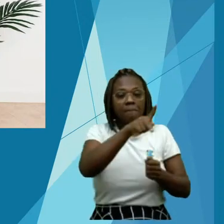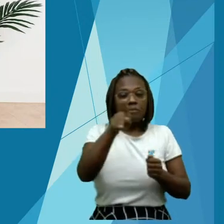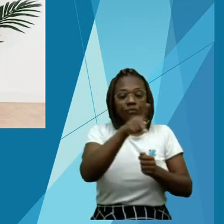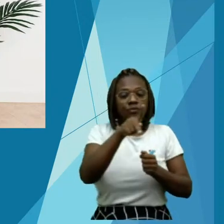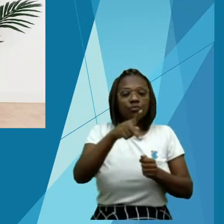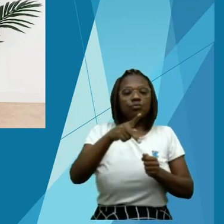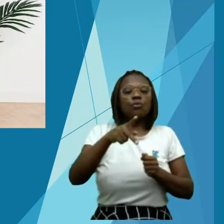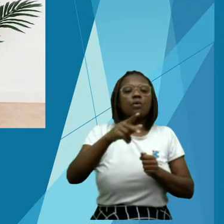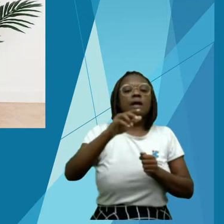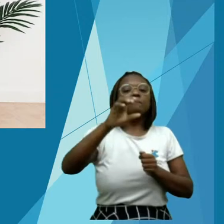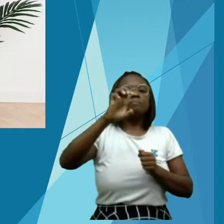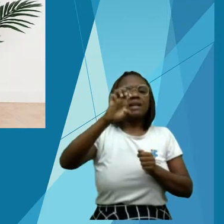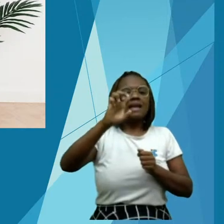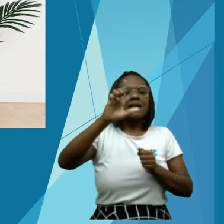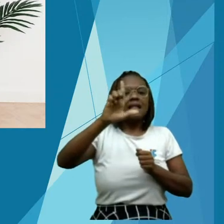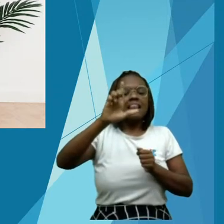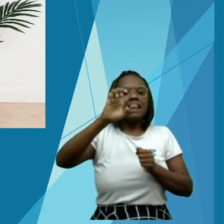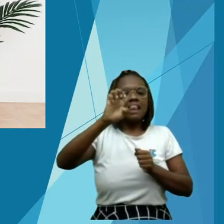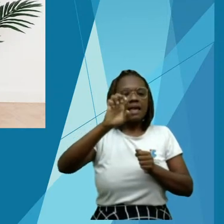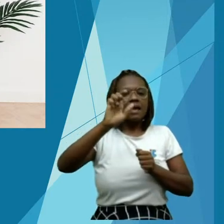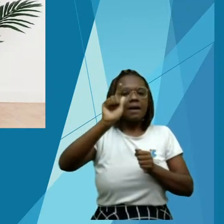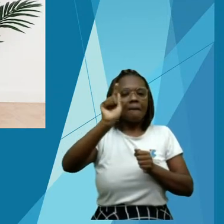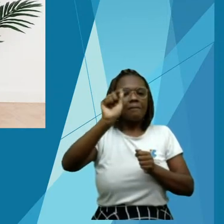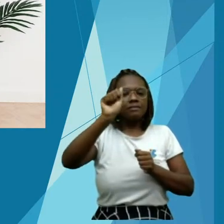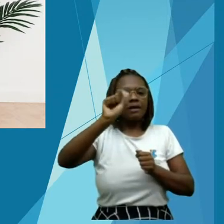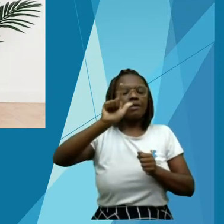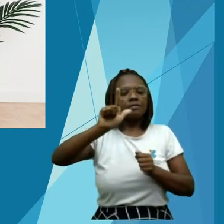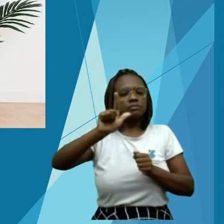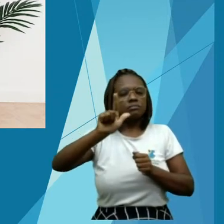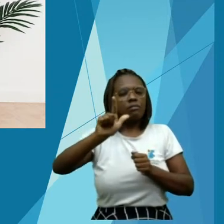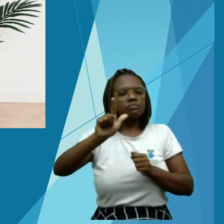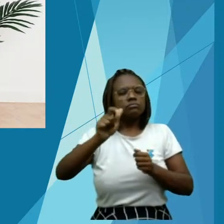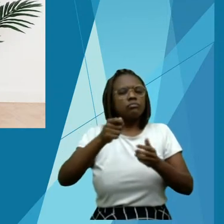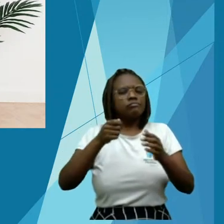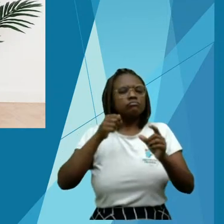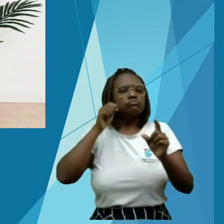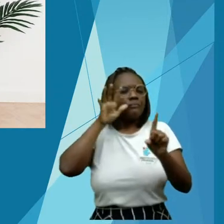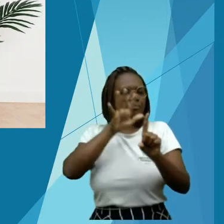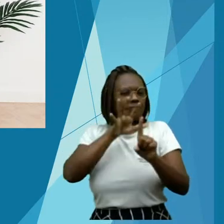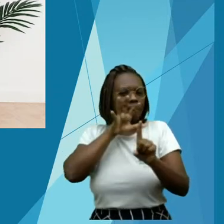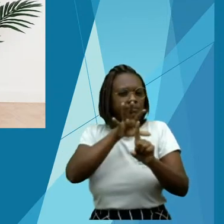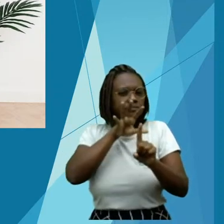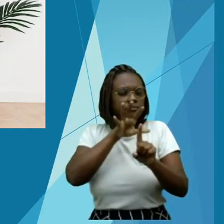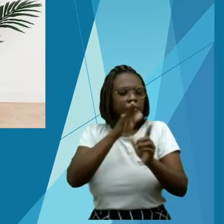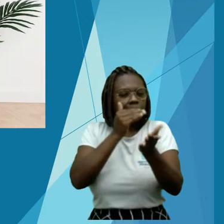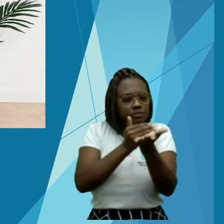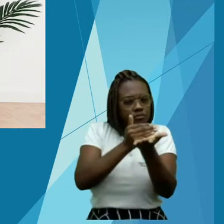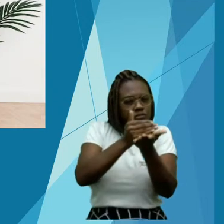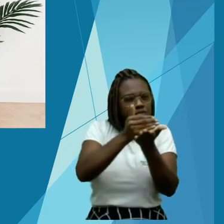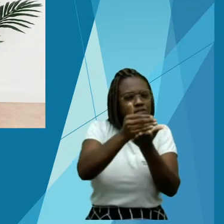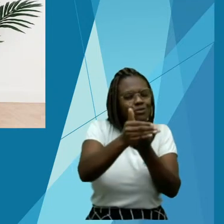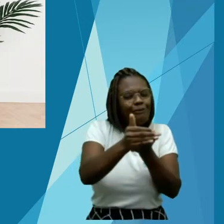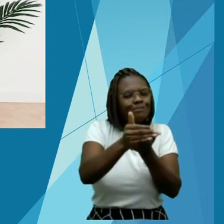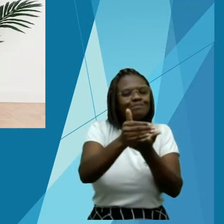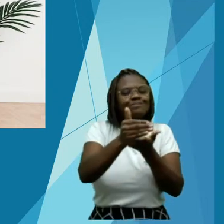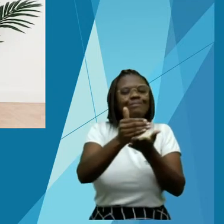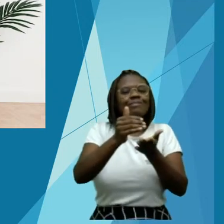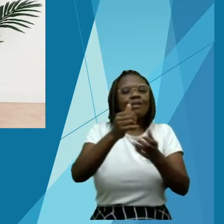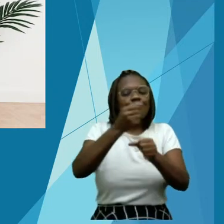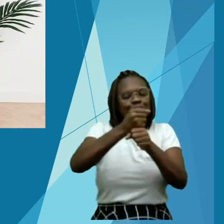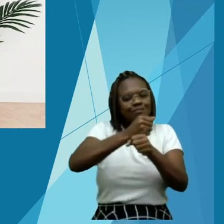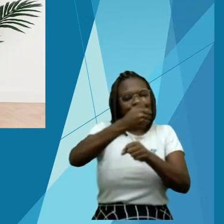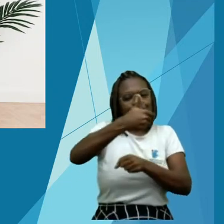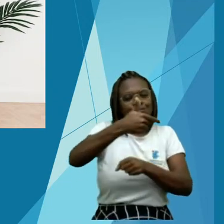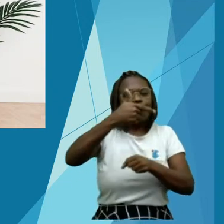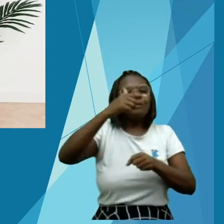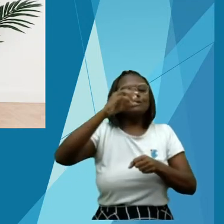muito próximas e vários pesquisadores, além dos orientadores, nossos colegas de trabalho também, os